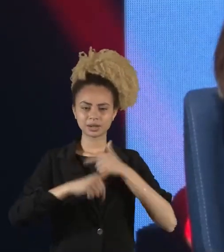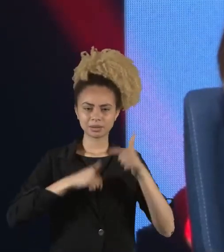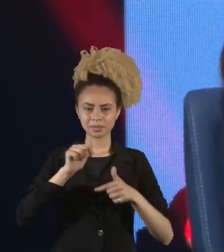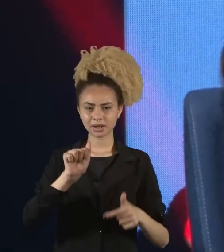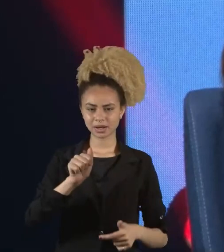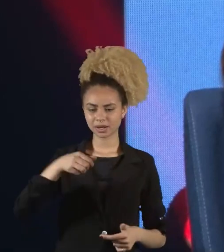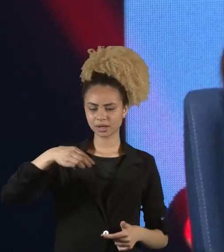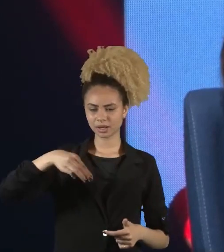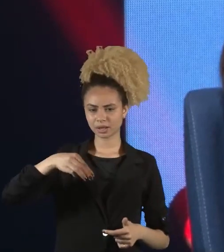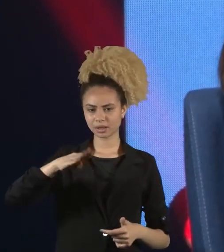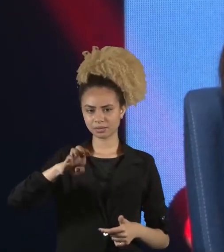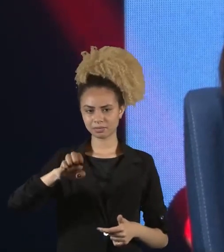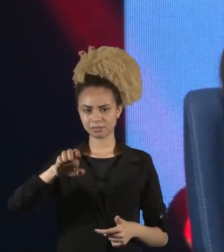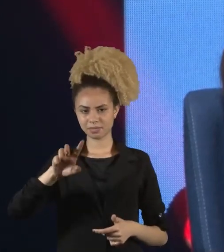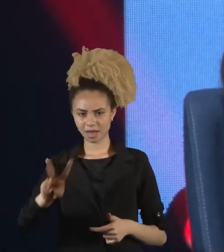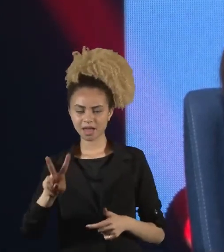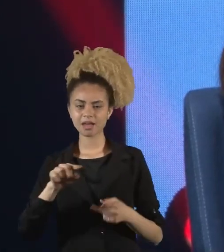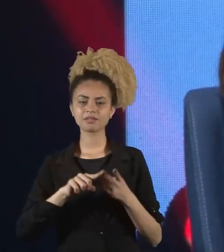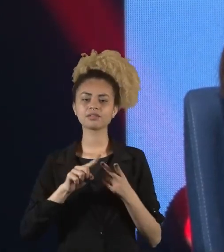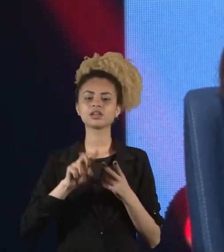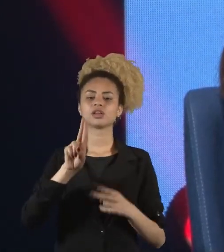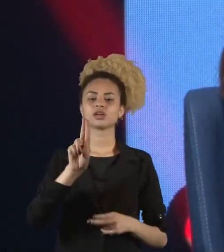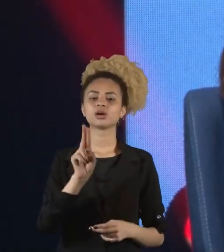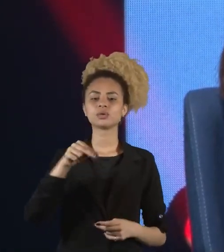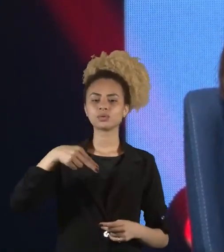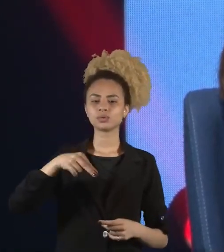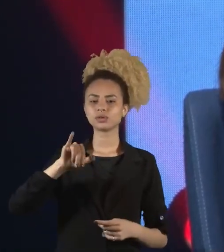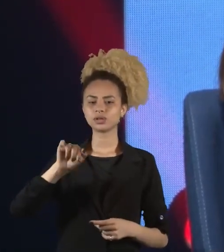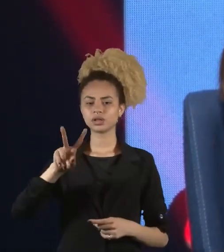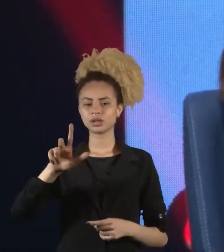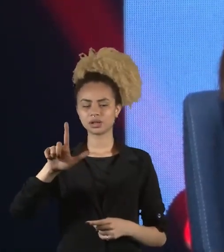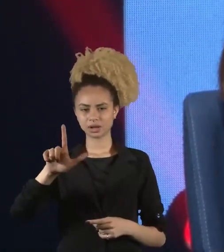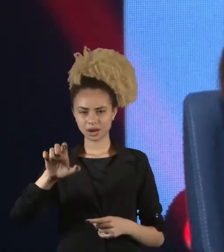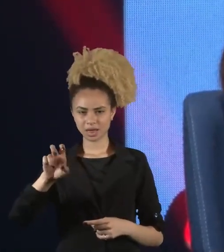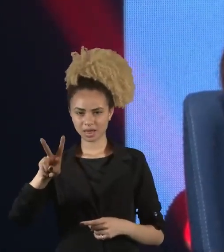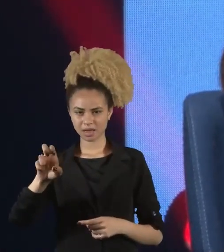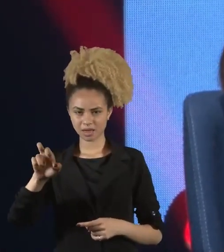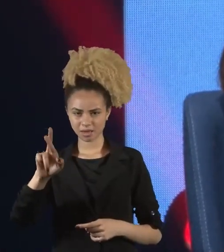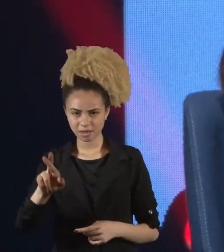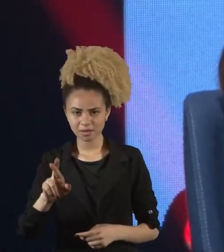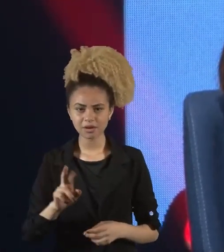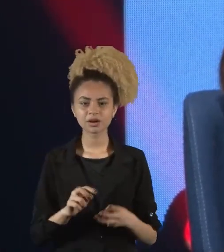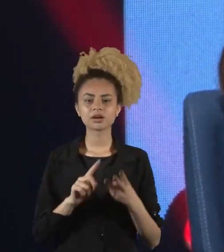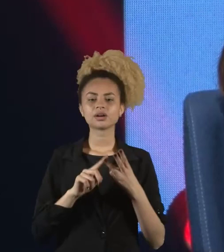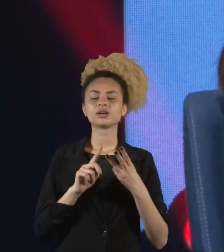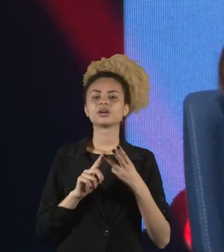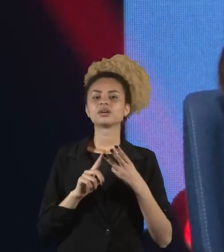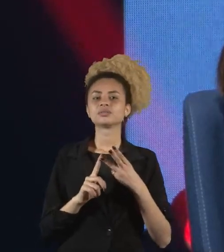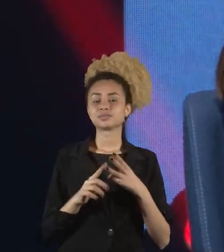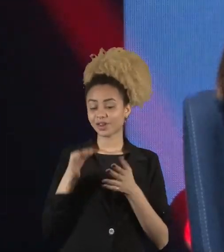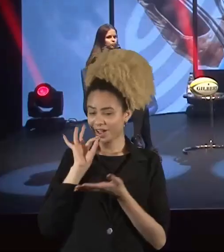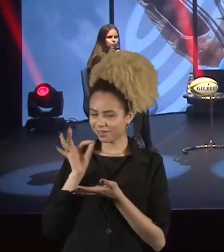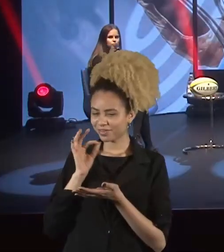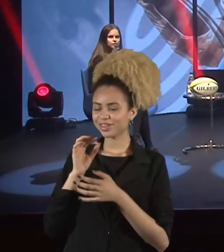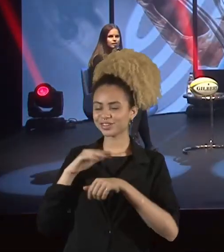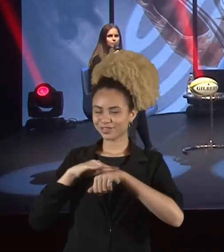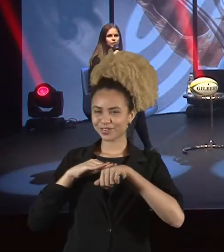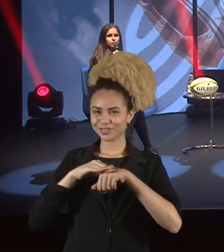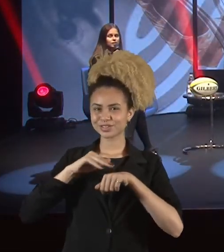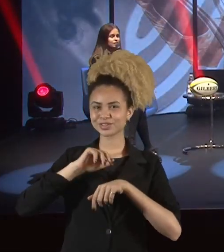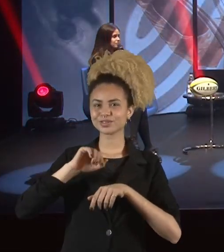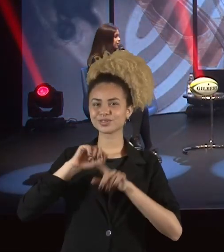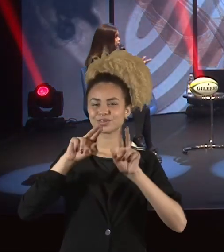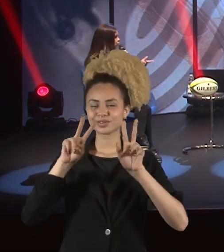trabalhei na Unilevra, vejo esse cunho lá, no café a gente estava conversando sobre a Johnson que você